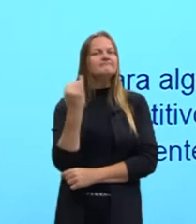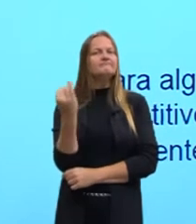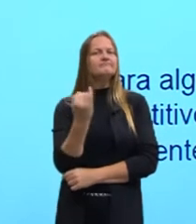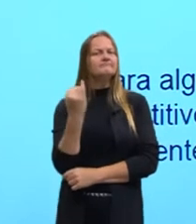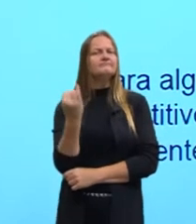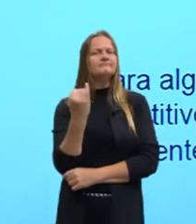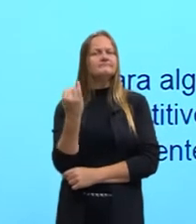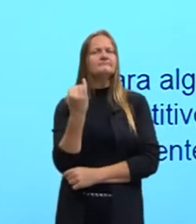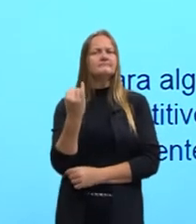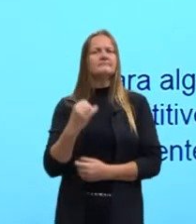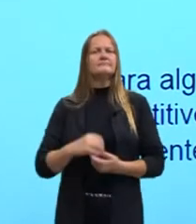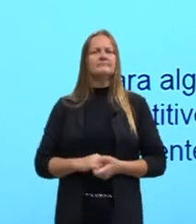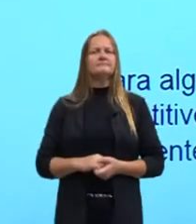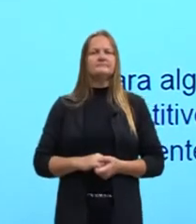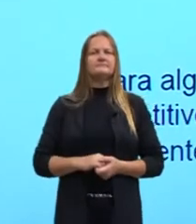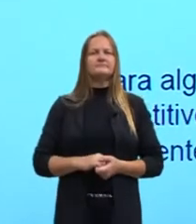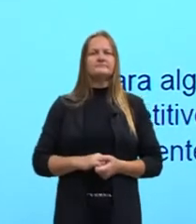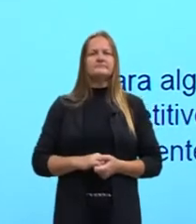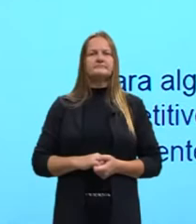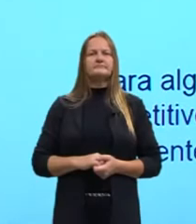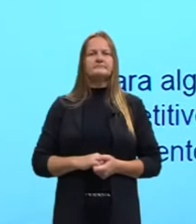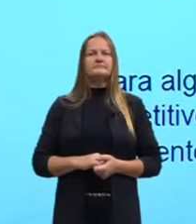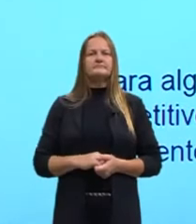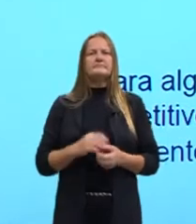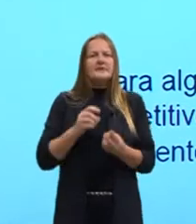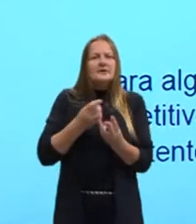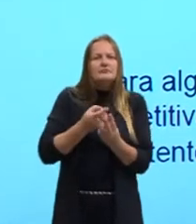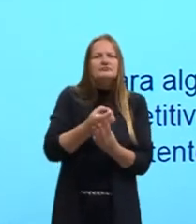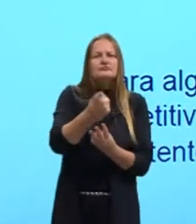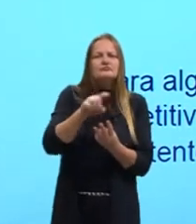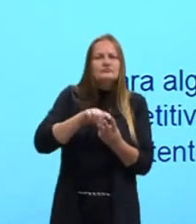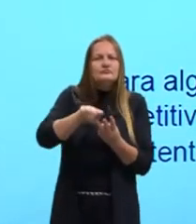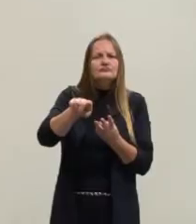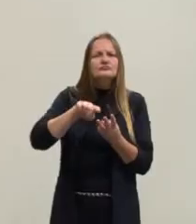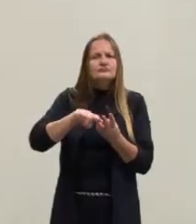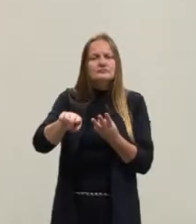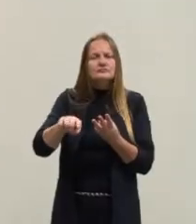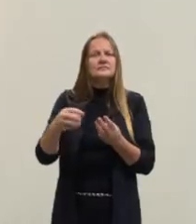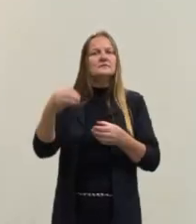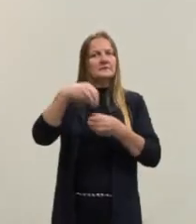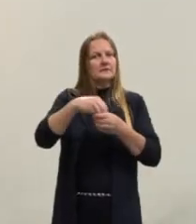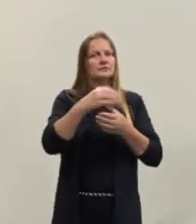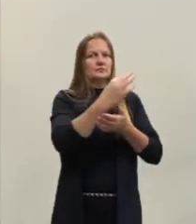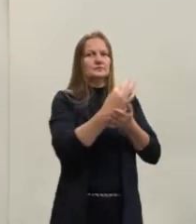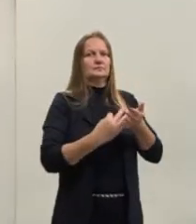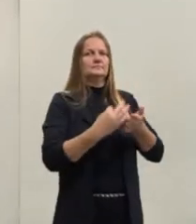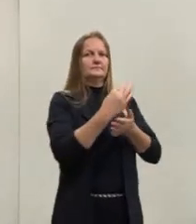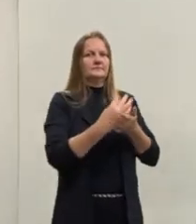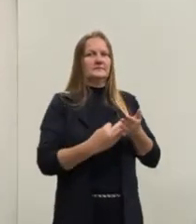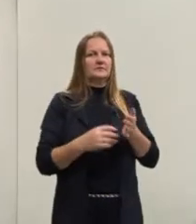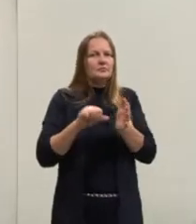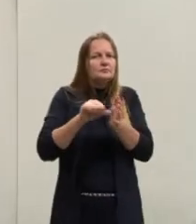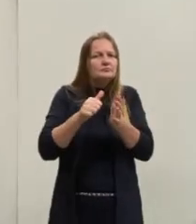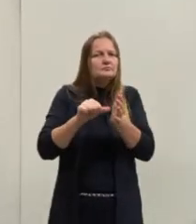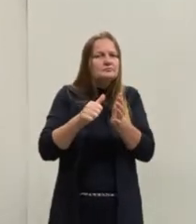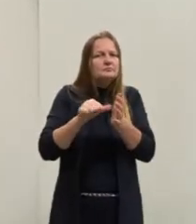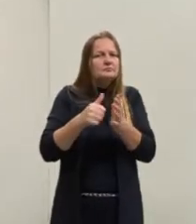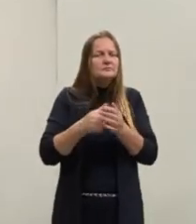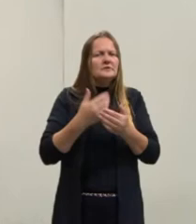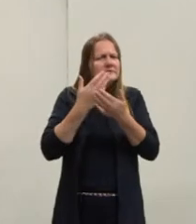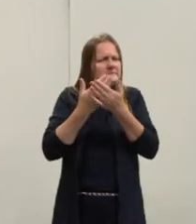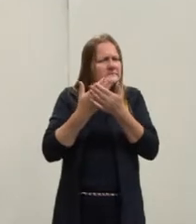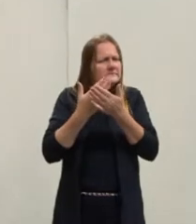demonstradas em qualquer texto de inglês. Então, são os primeiros capítulos que um